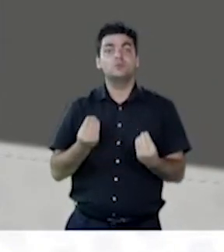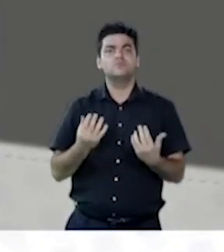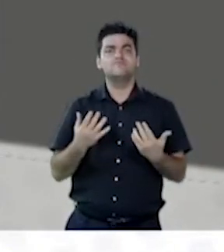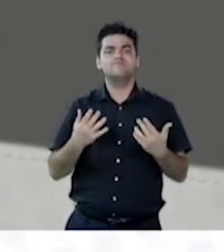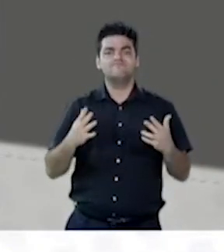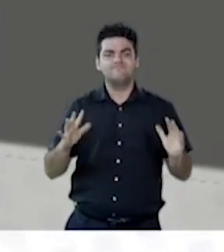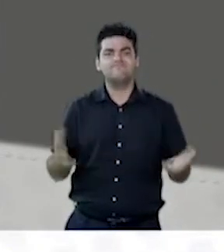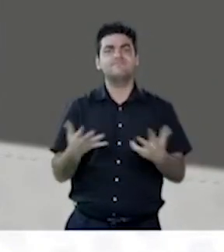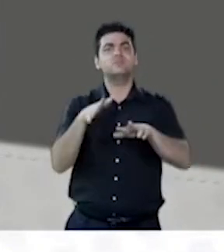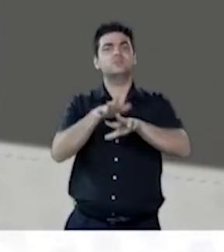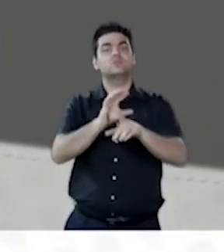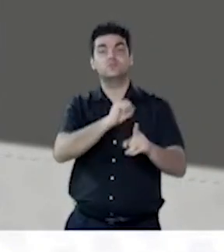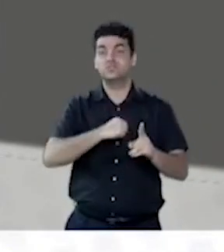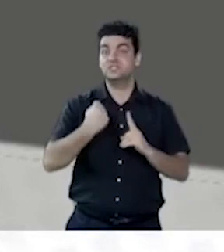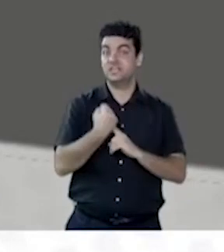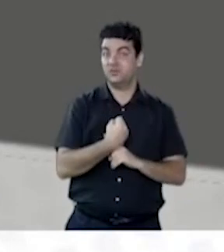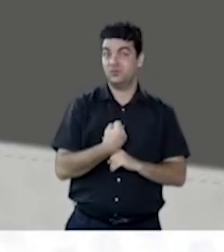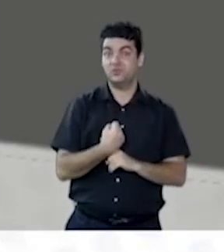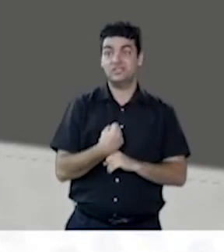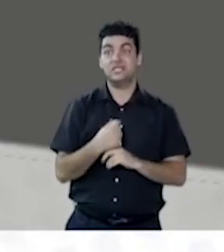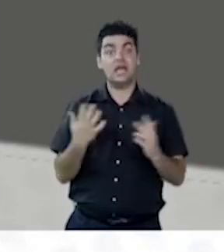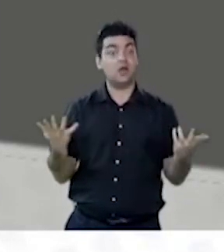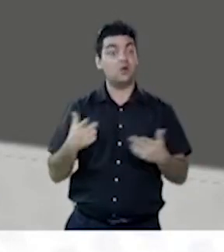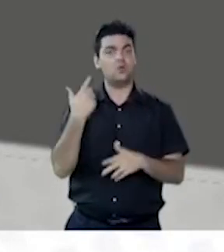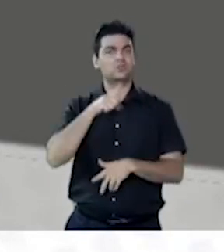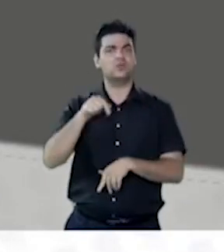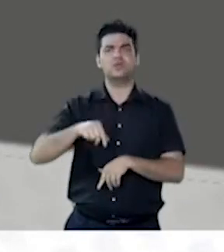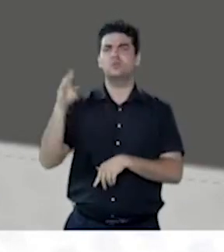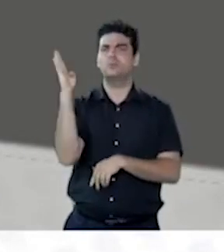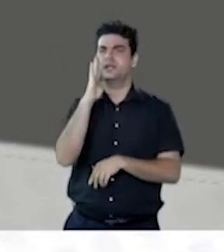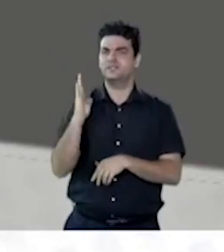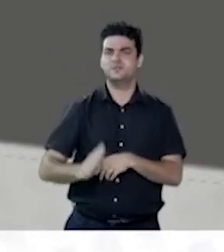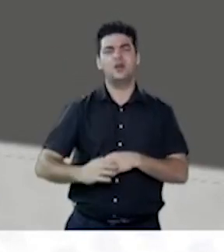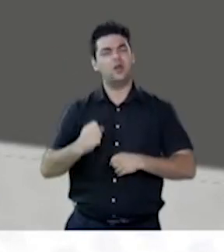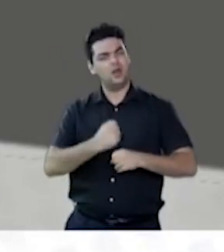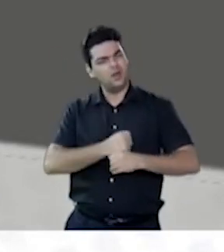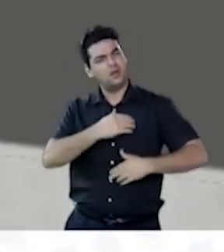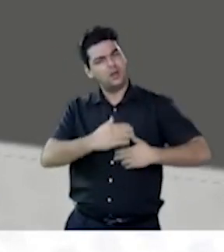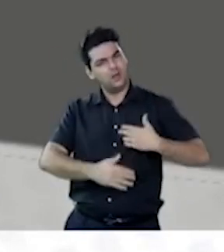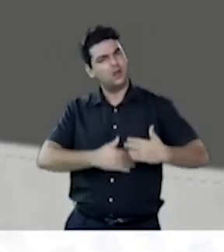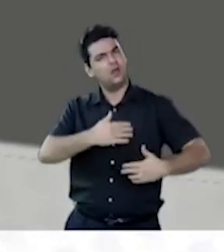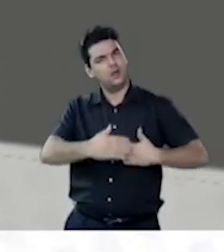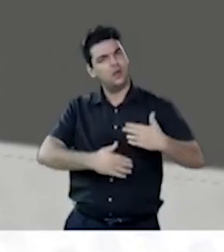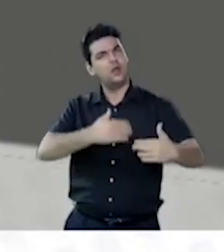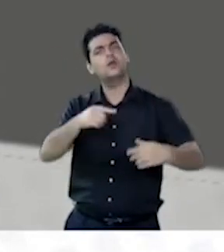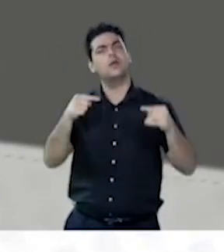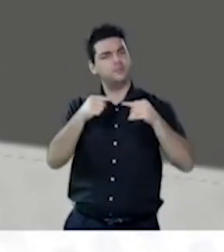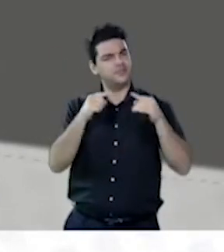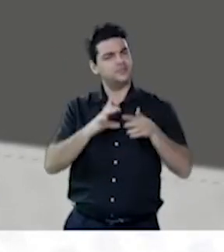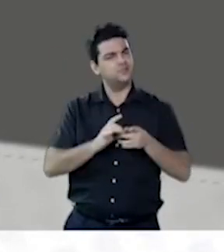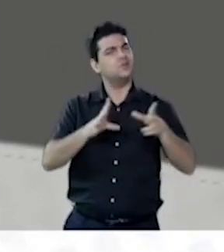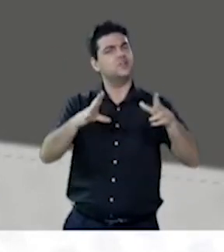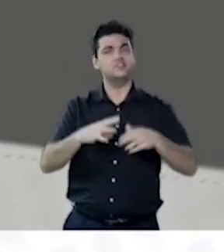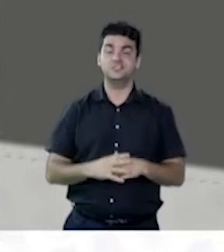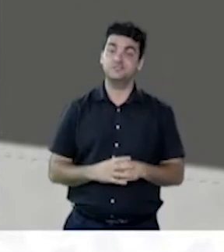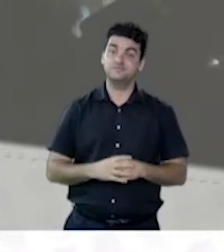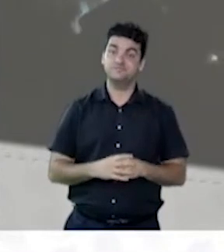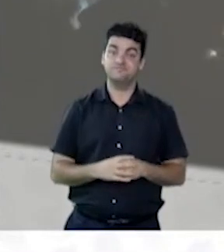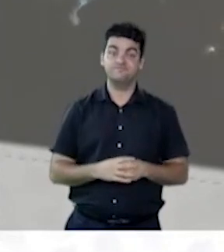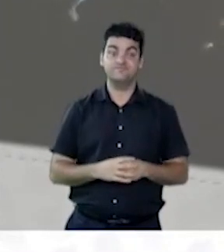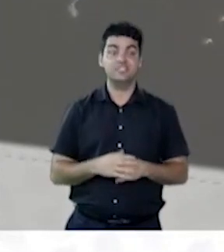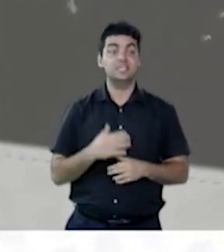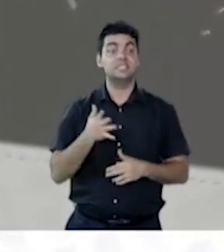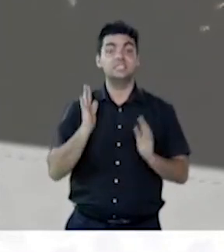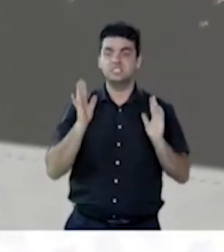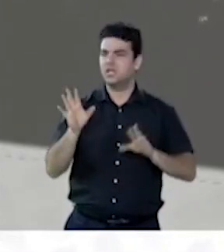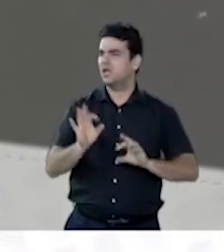inclusão social que se obteve no Brasil ao longo do período democrático. Nós tiramos um